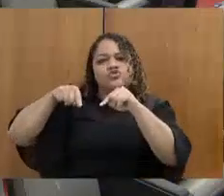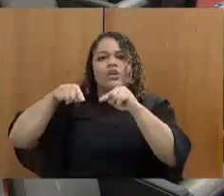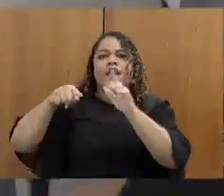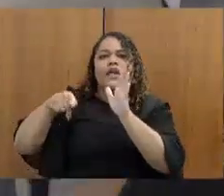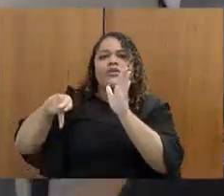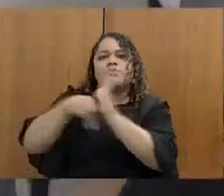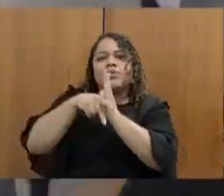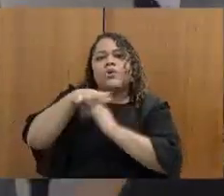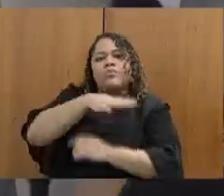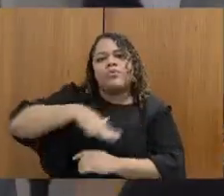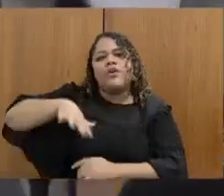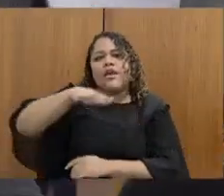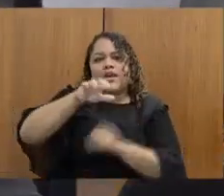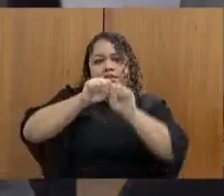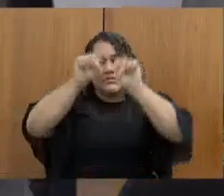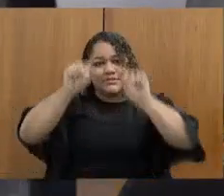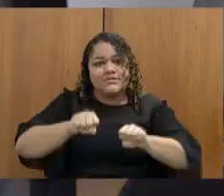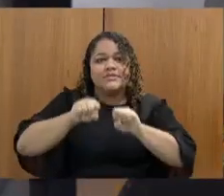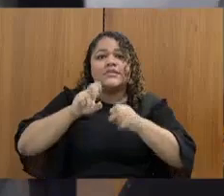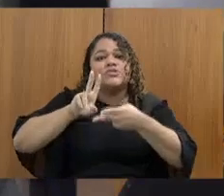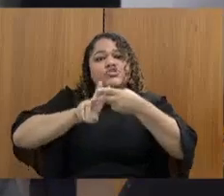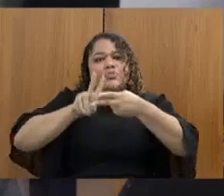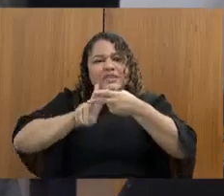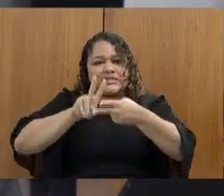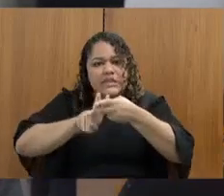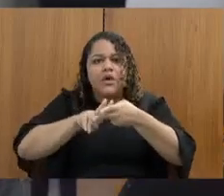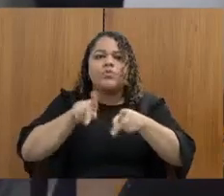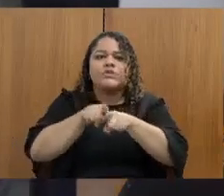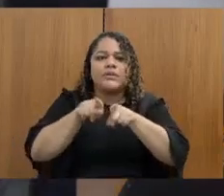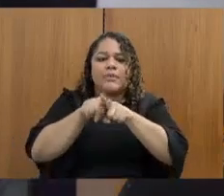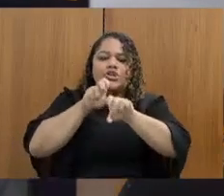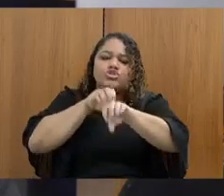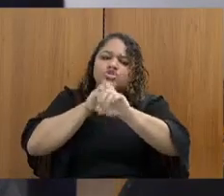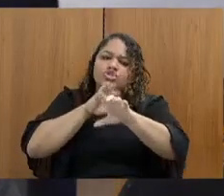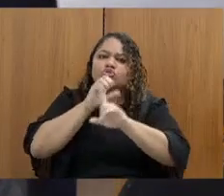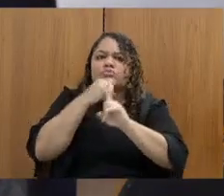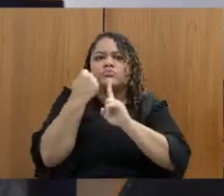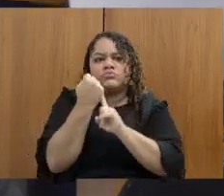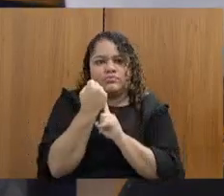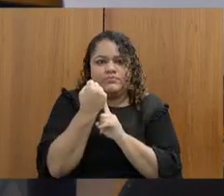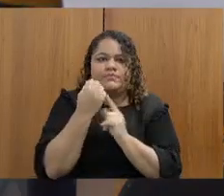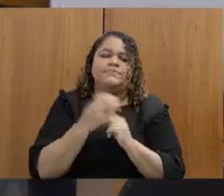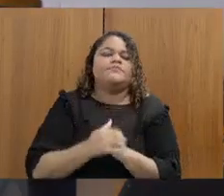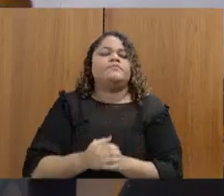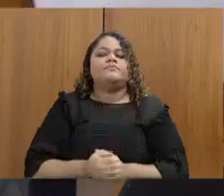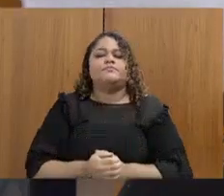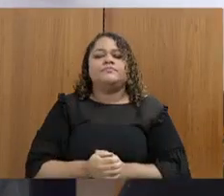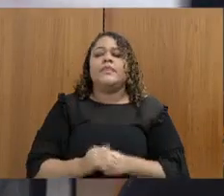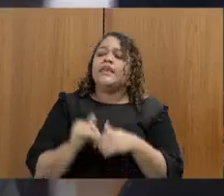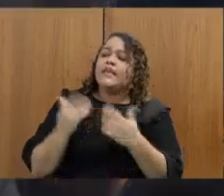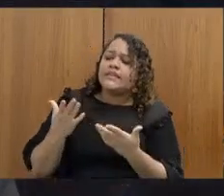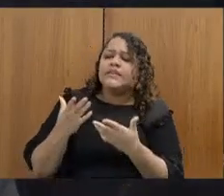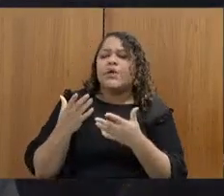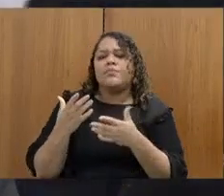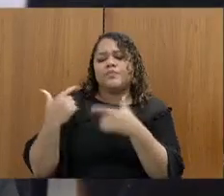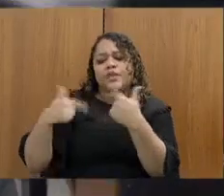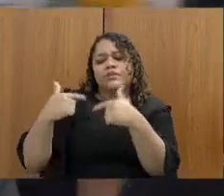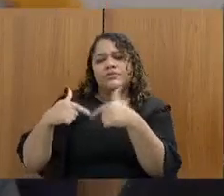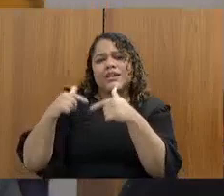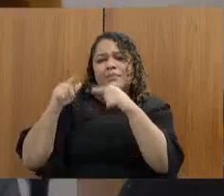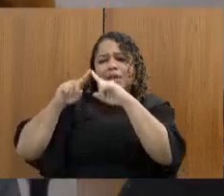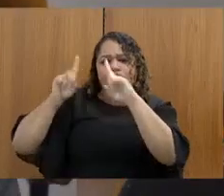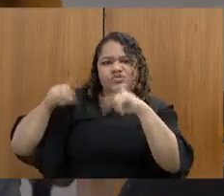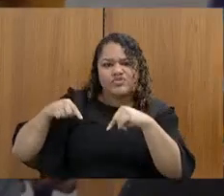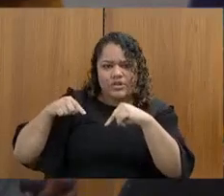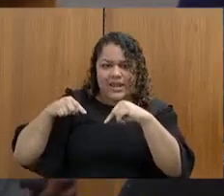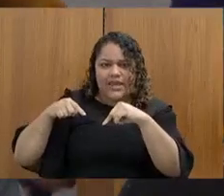socioeducativo. Essa questão, por exemplo, do efetivo, com relação à carga horária, há